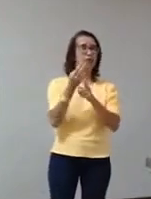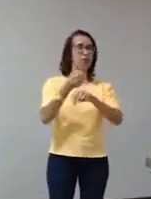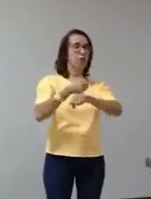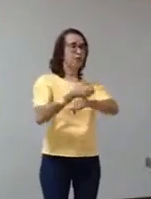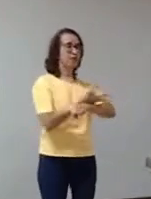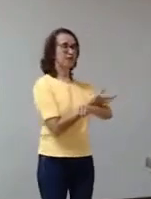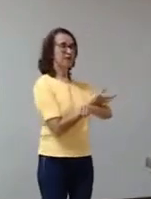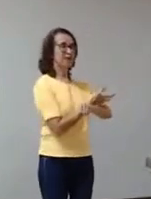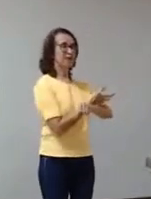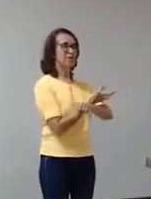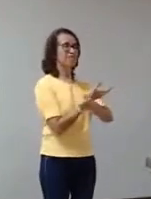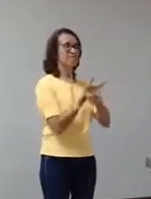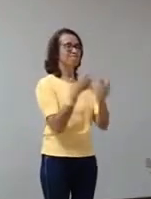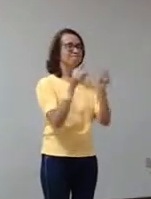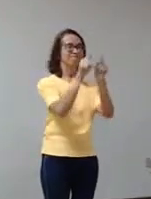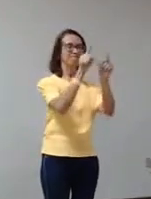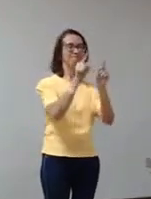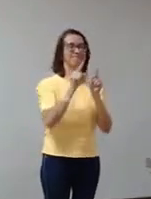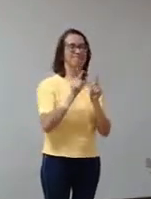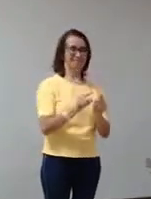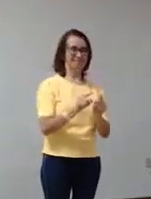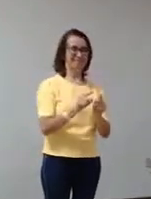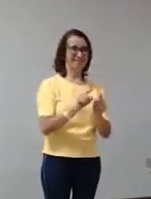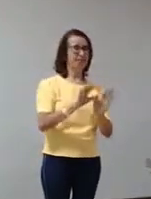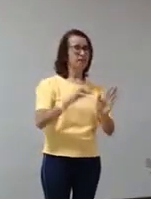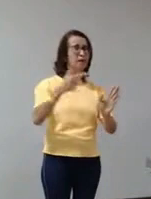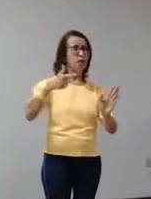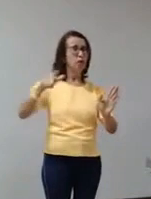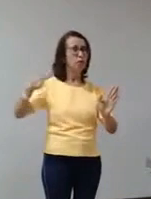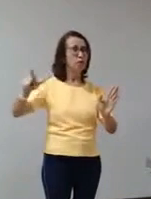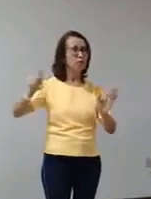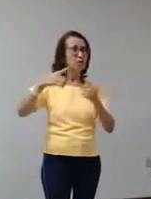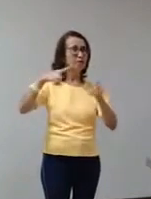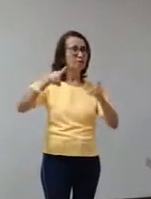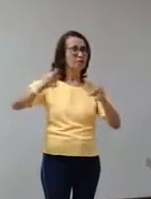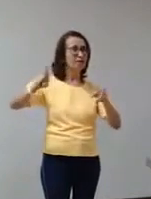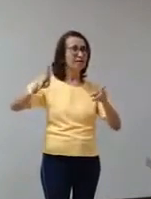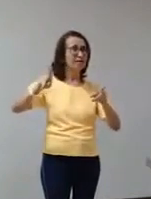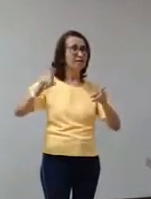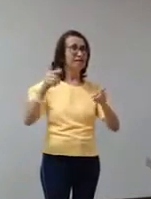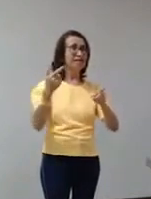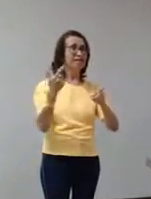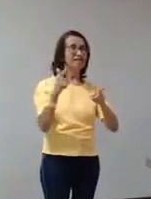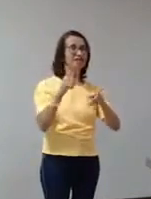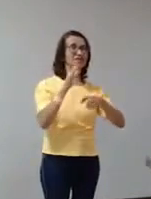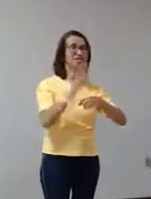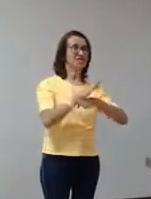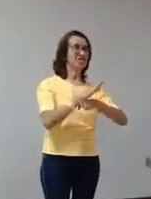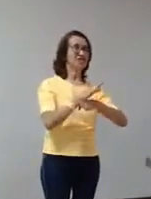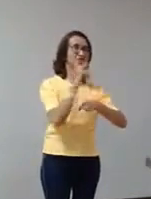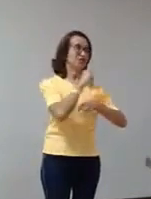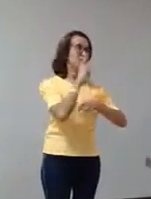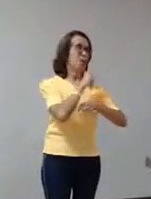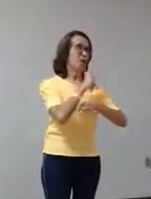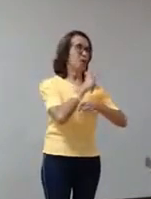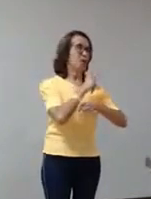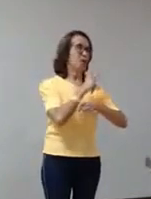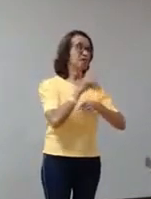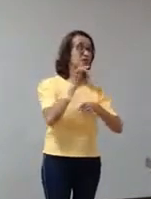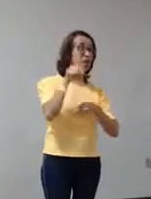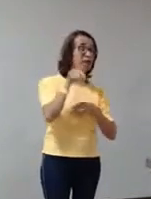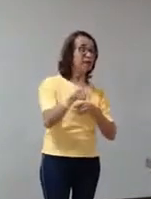será, mas é diferente, outras sonatas não estavam fazendo o mesmo efeito, então, isso é muito instigante.